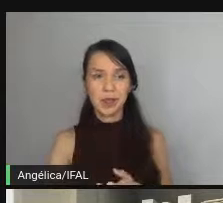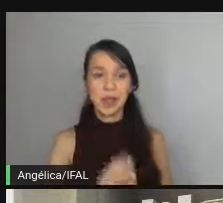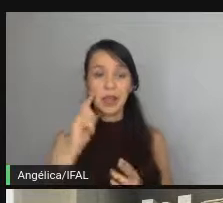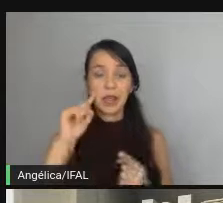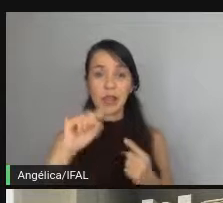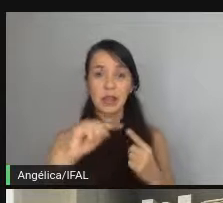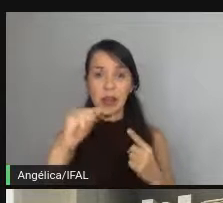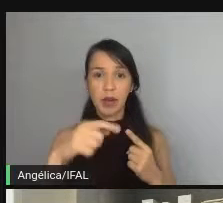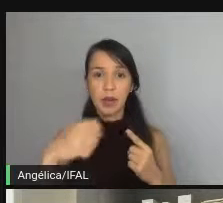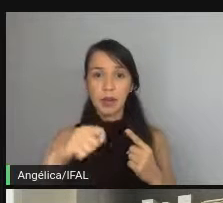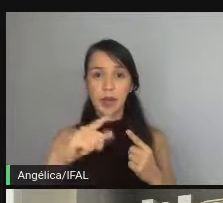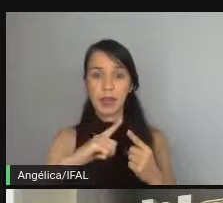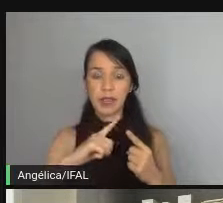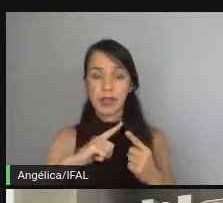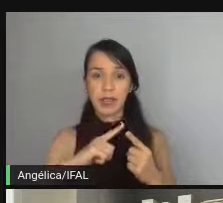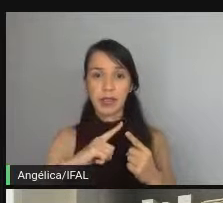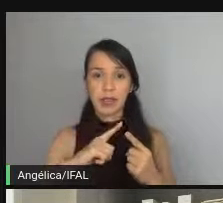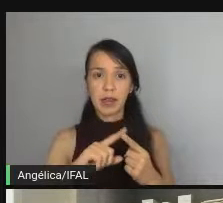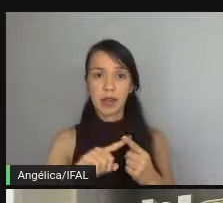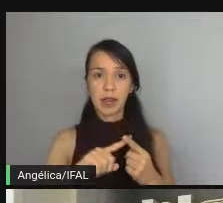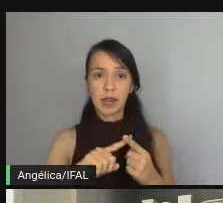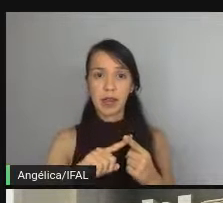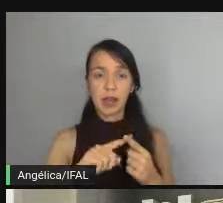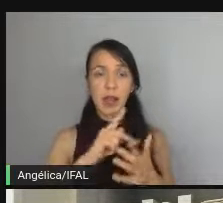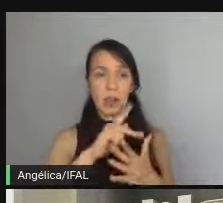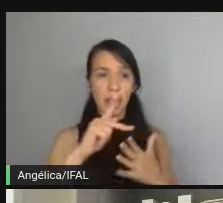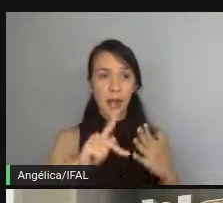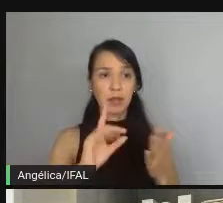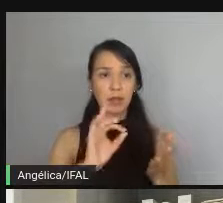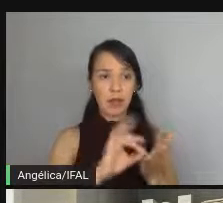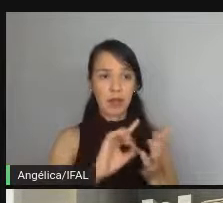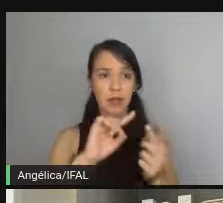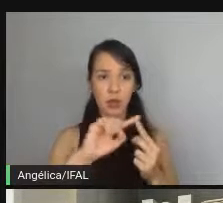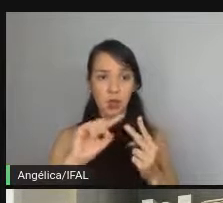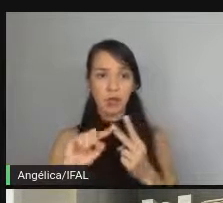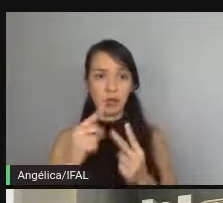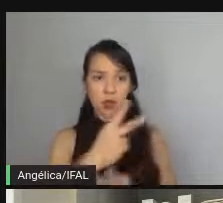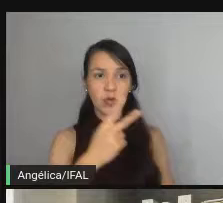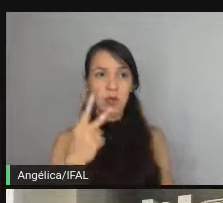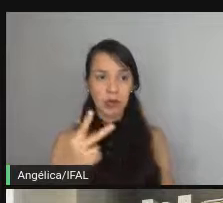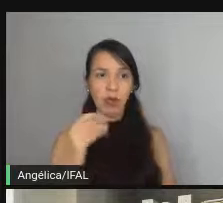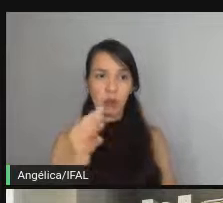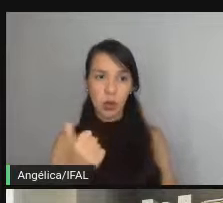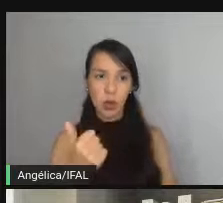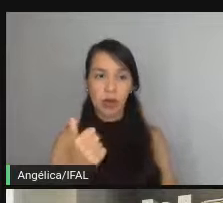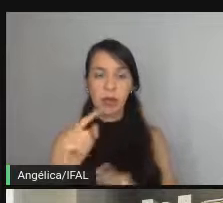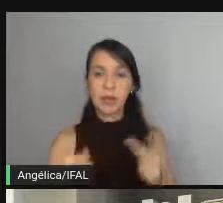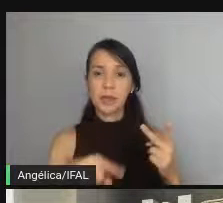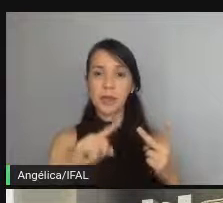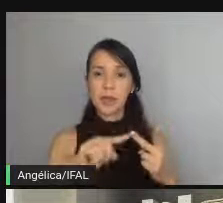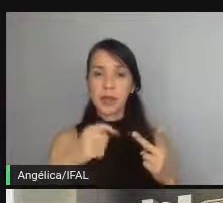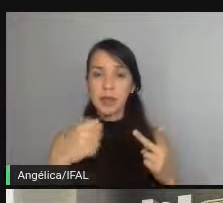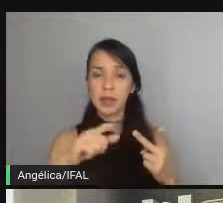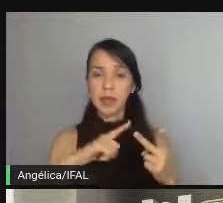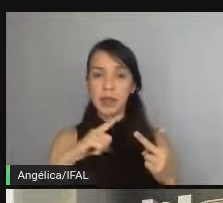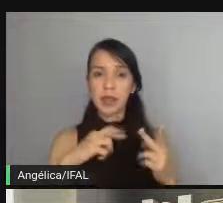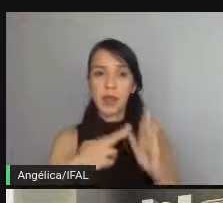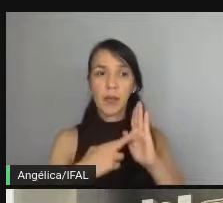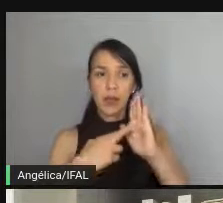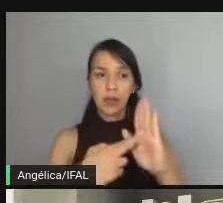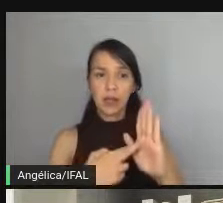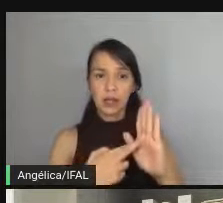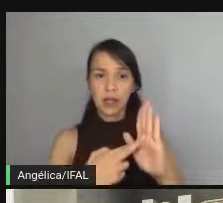disse que tem que passar parâmetros válidos a gente passou 2 e 2 é válido a gente tem que pegar o resultado